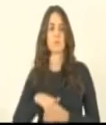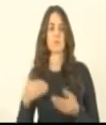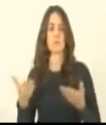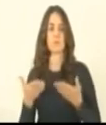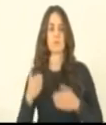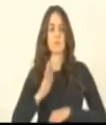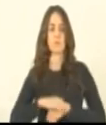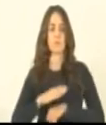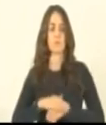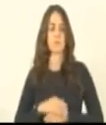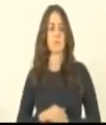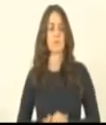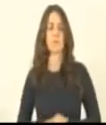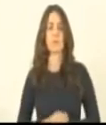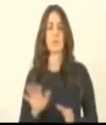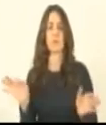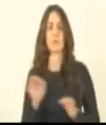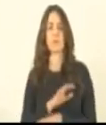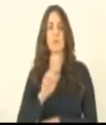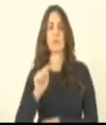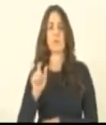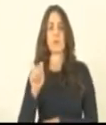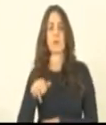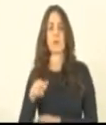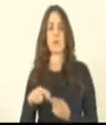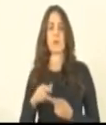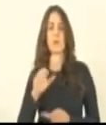Alain votou. Escaramuça.